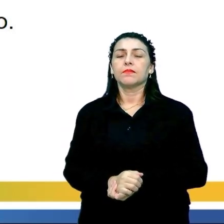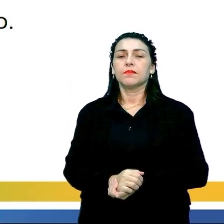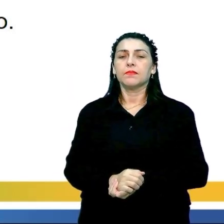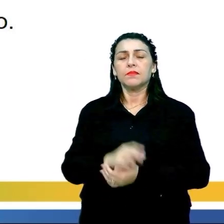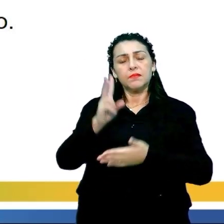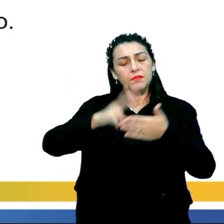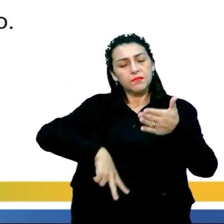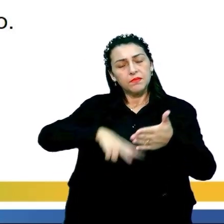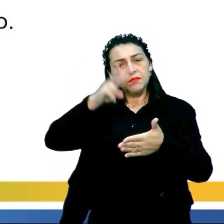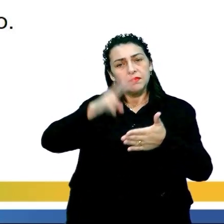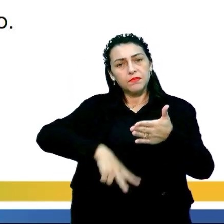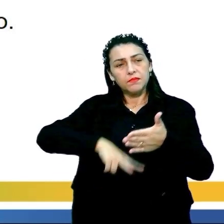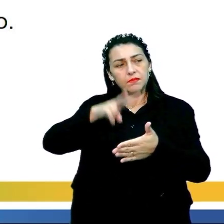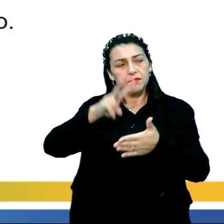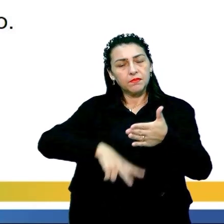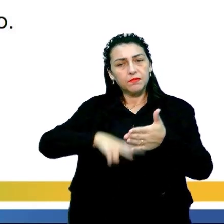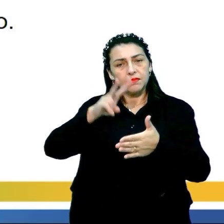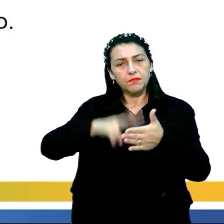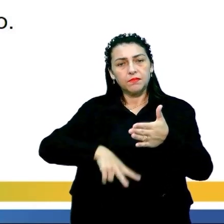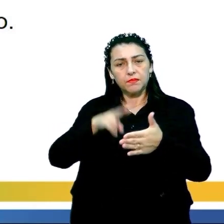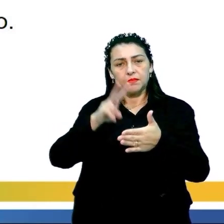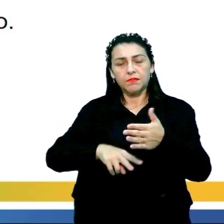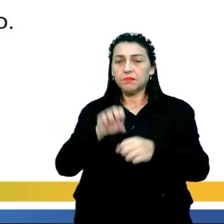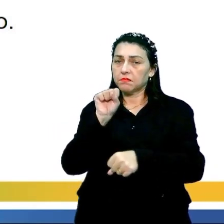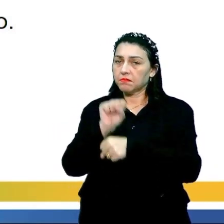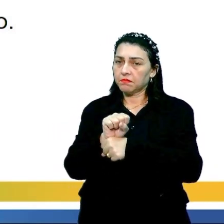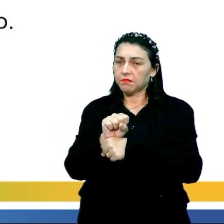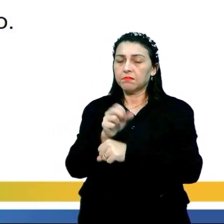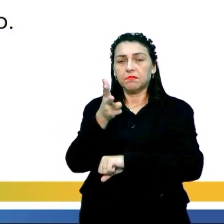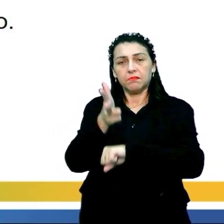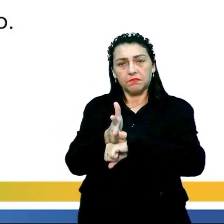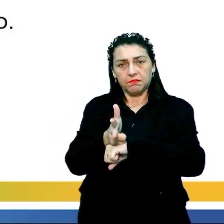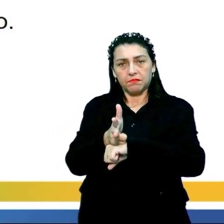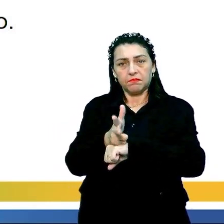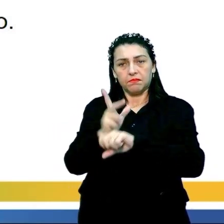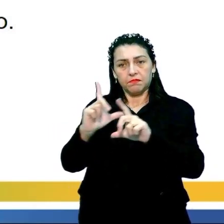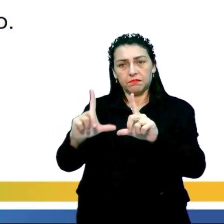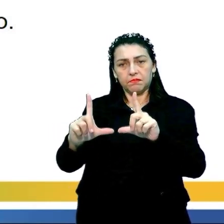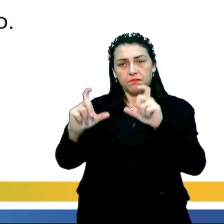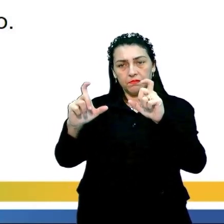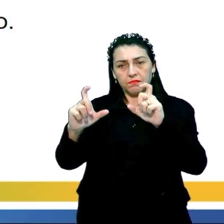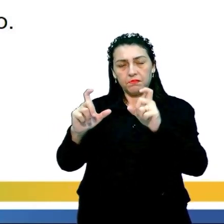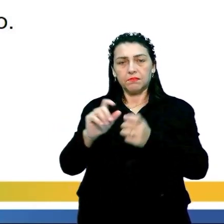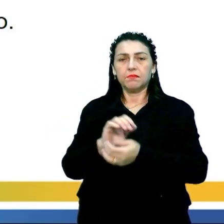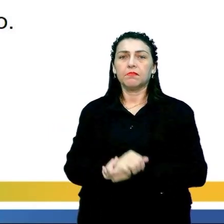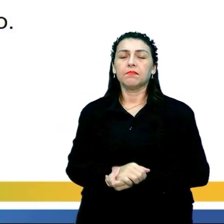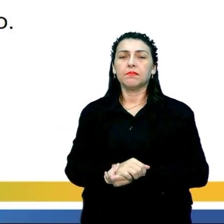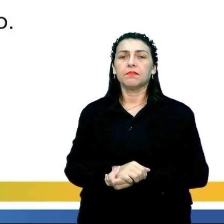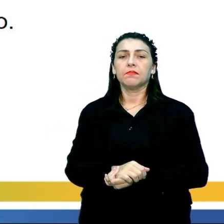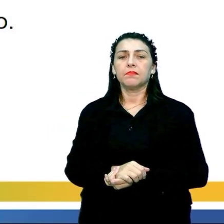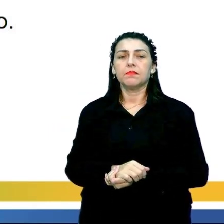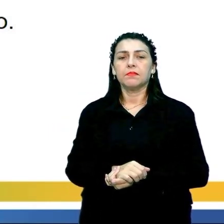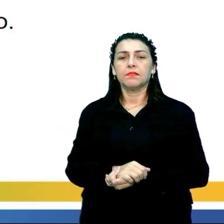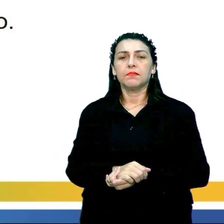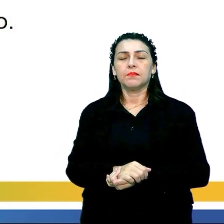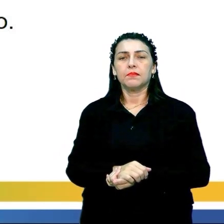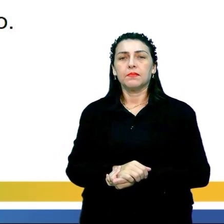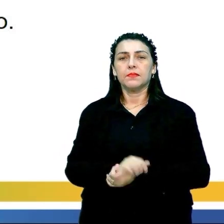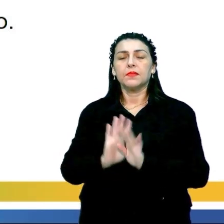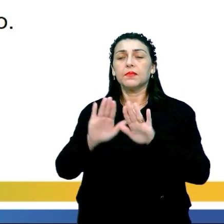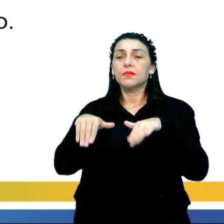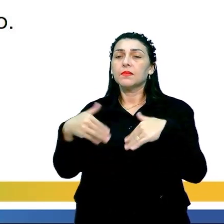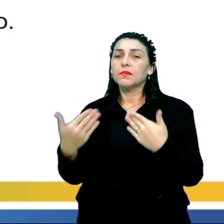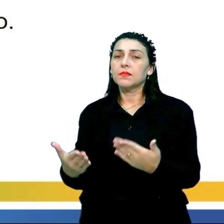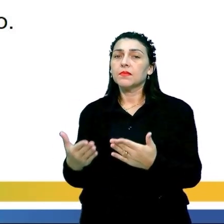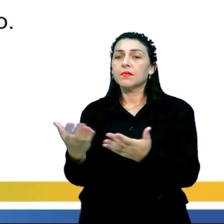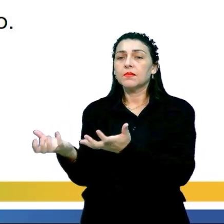lida, dá uma pausa no vídeo aí, tira uma foto, vamos lá, para nós lermos a questão, e falar qual